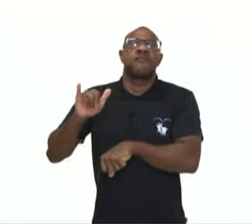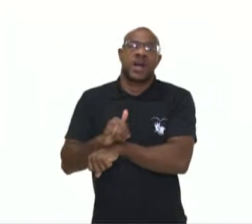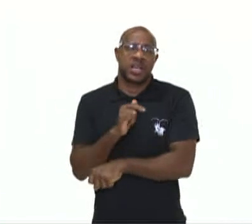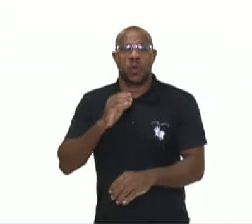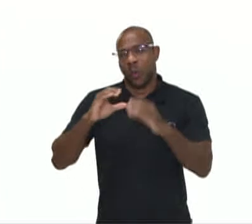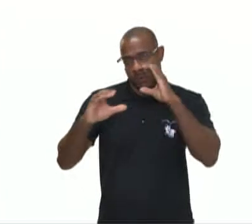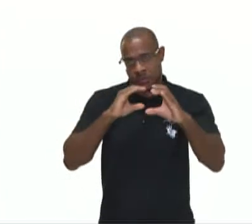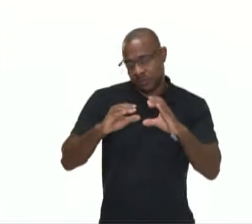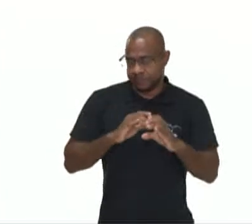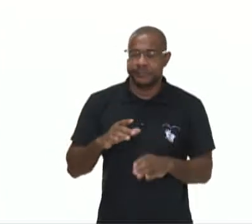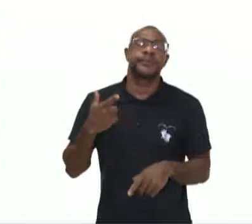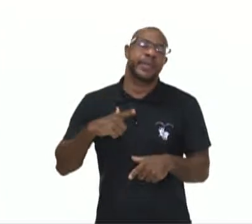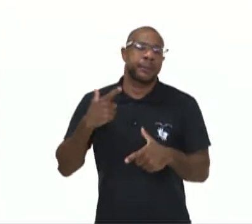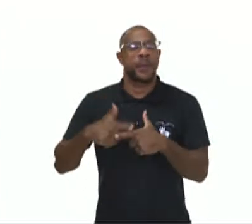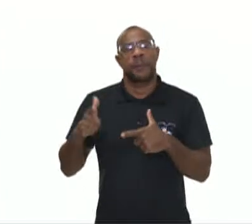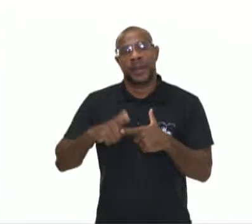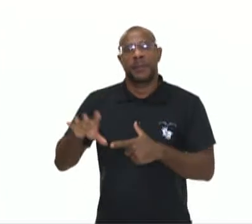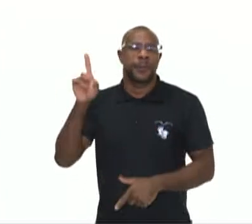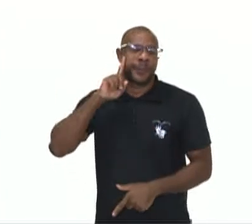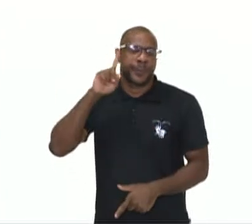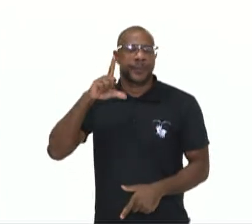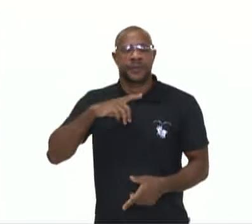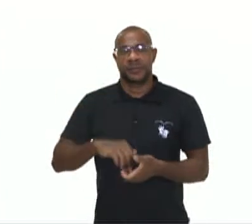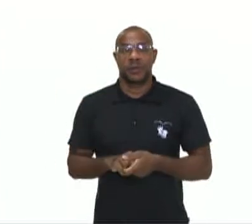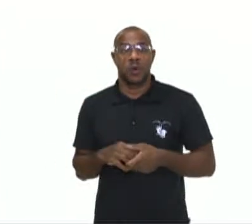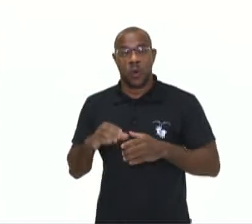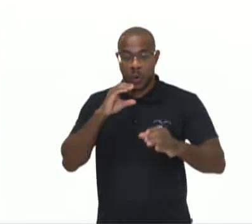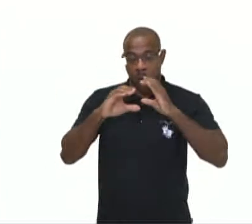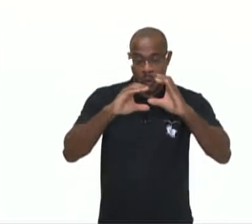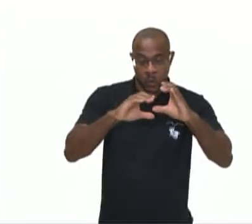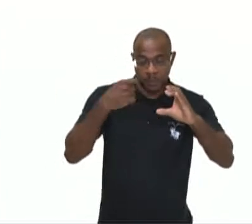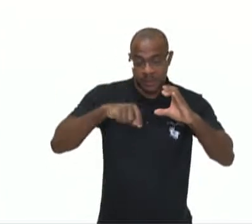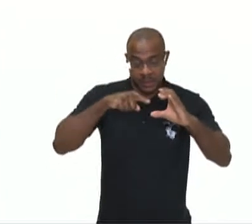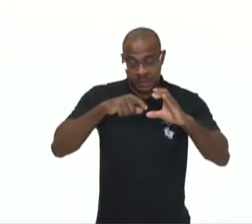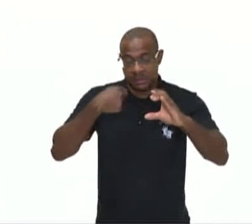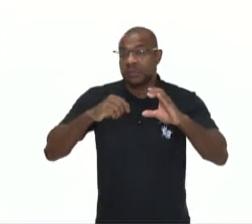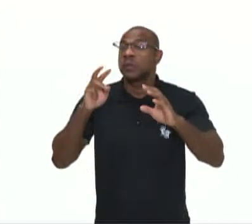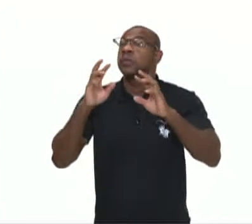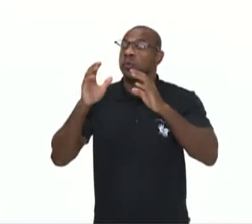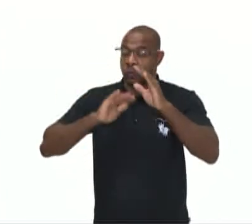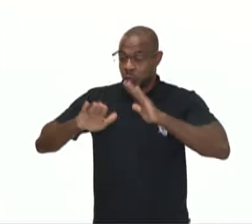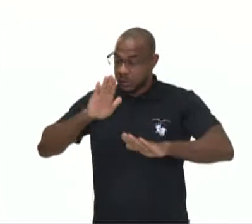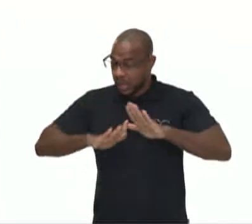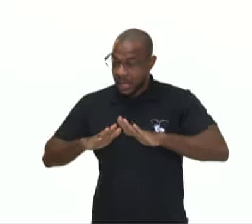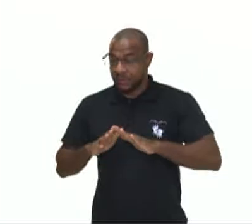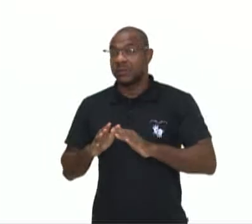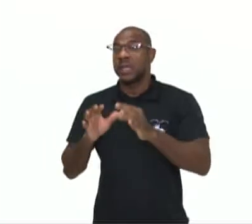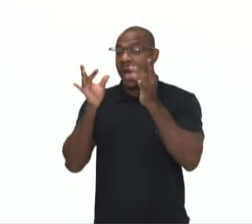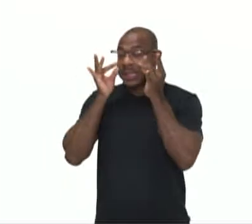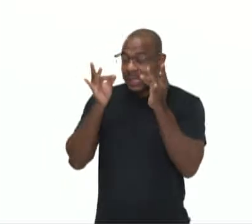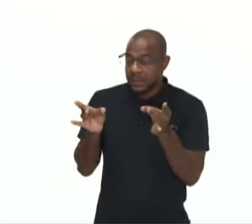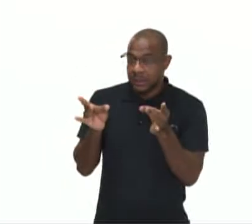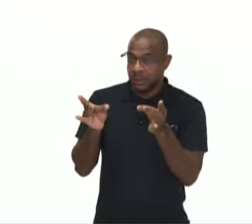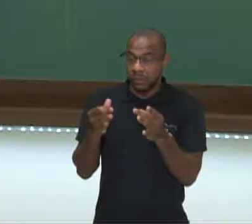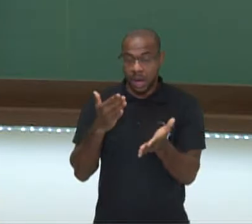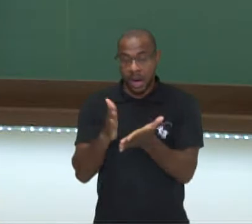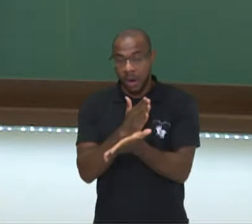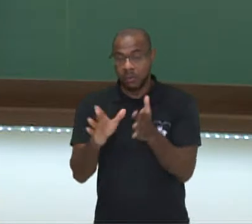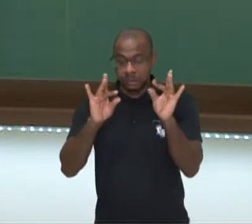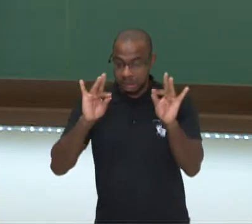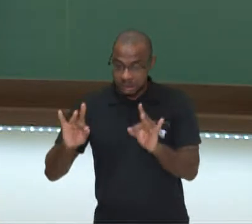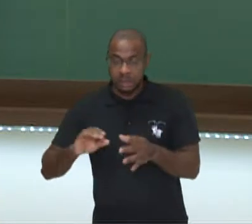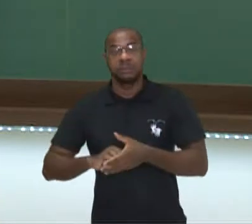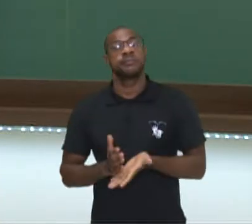muito frequente. Comunicar-se exige cuidados e atenção a alguns detalhes. Muitas vezes,